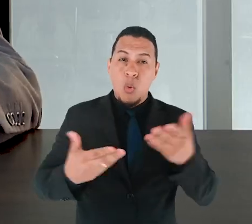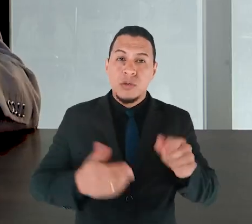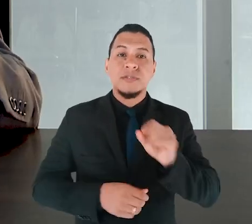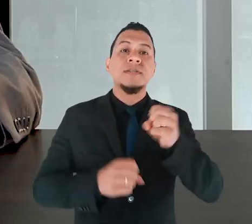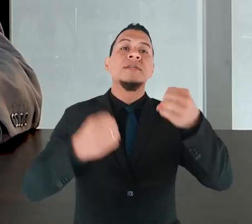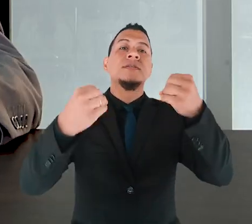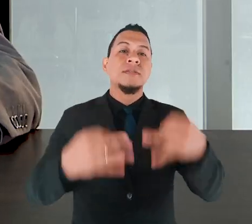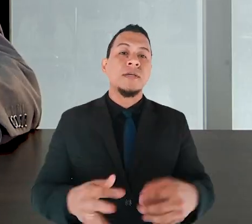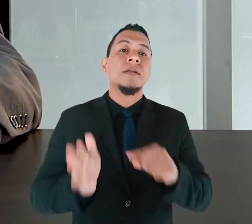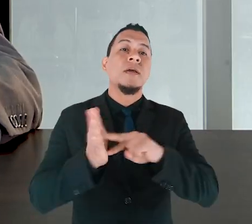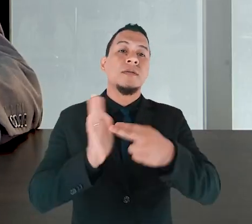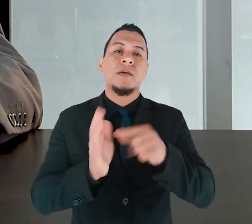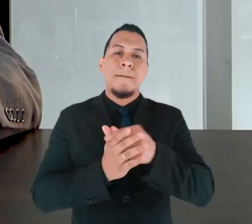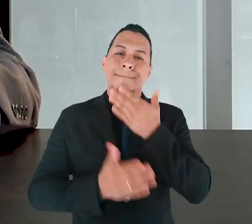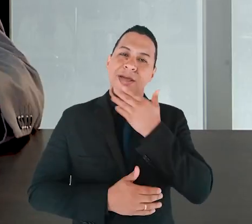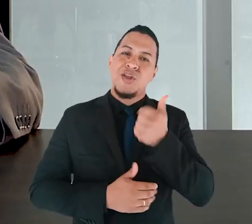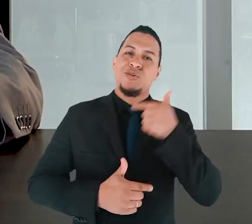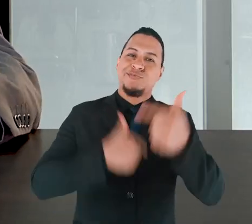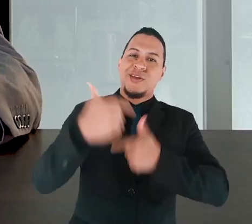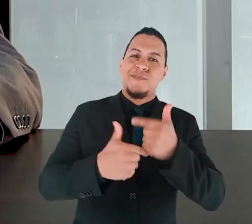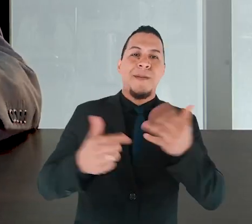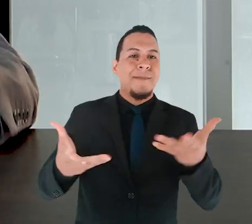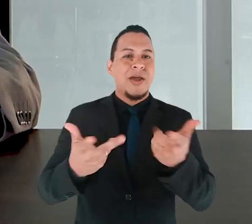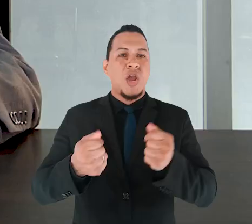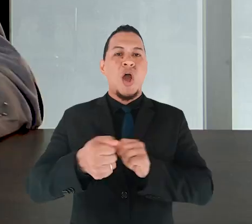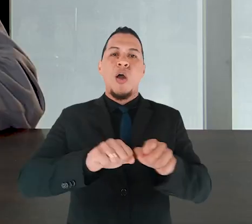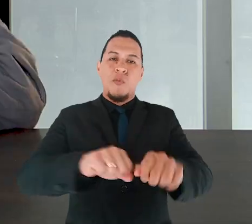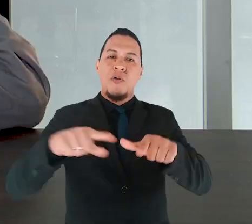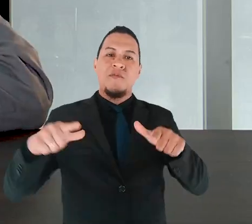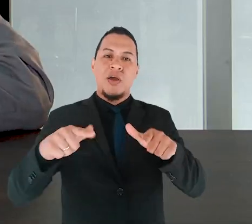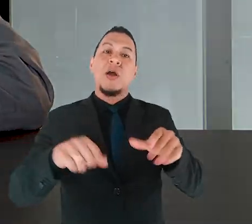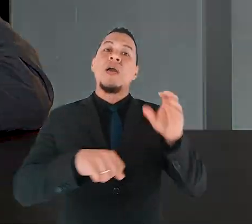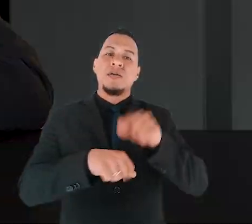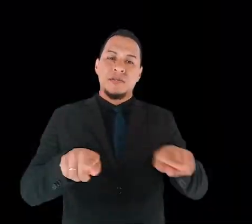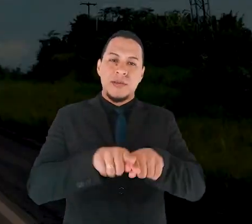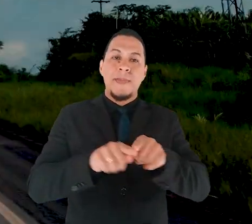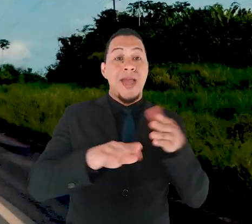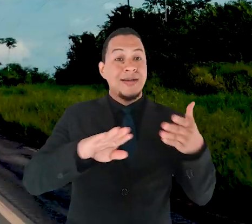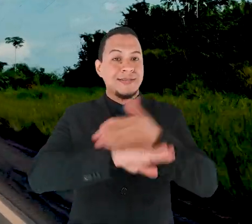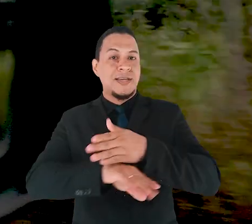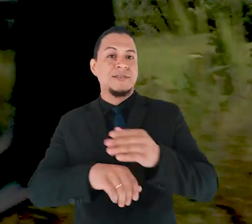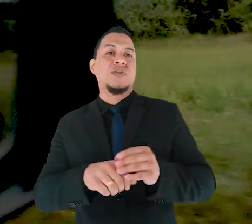dizer melhor trabalho, melhor qualificação e melhor acesso à justiça.